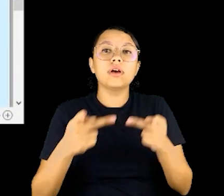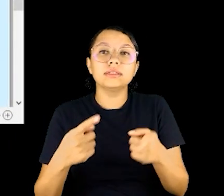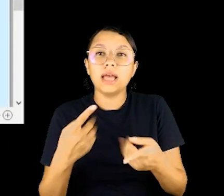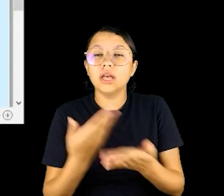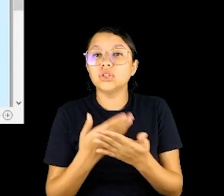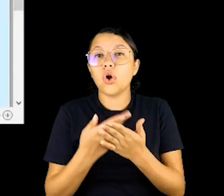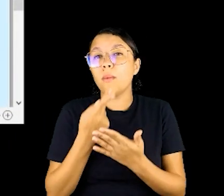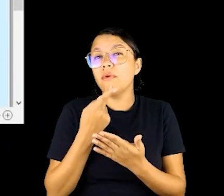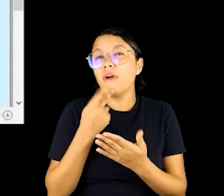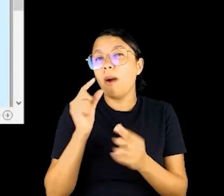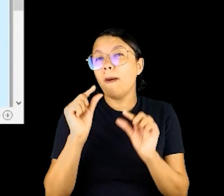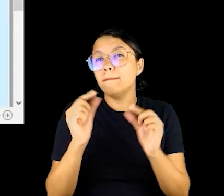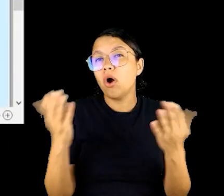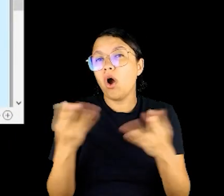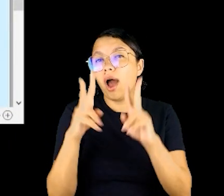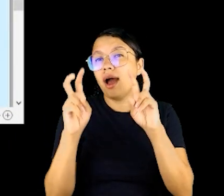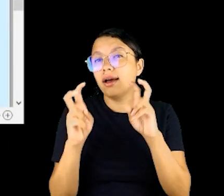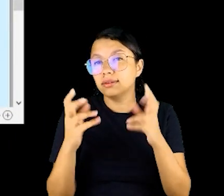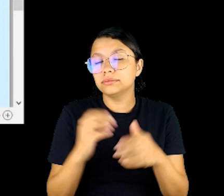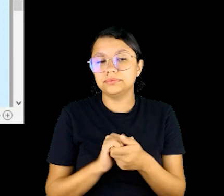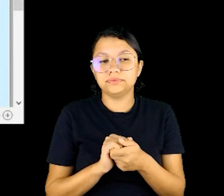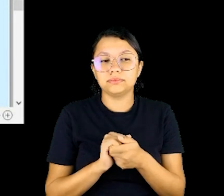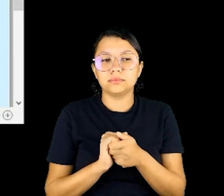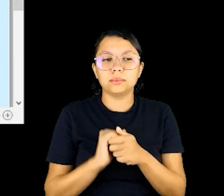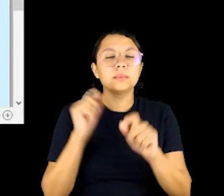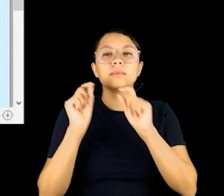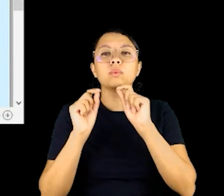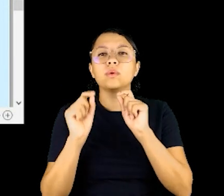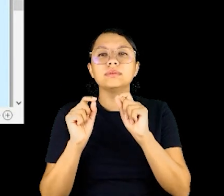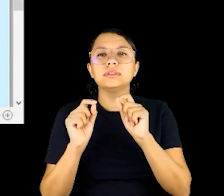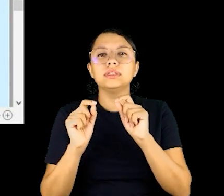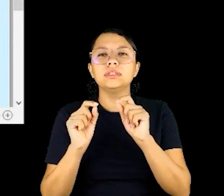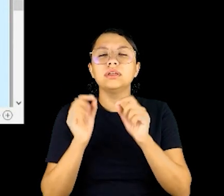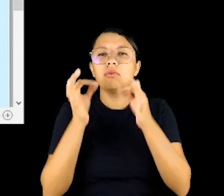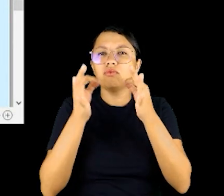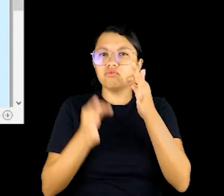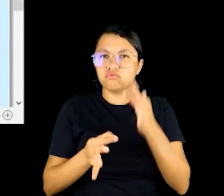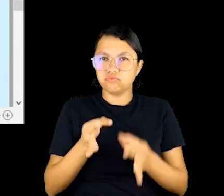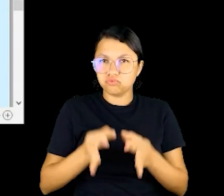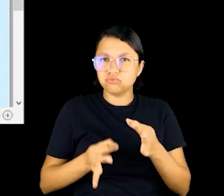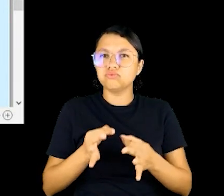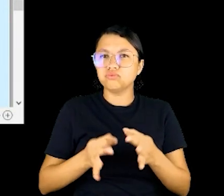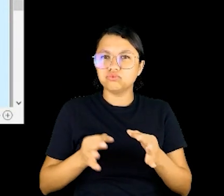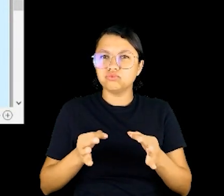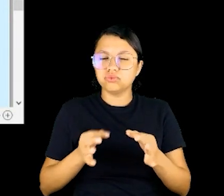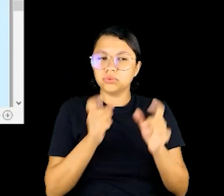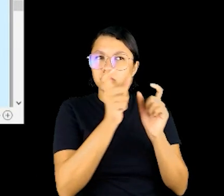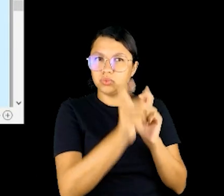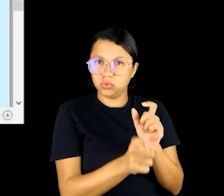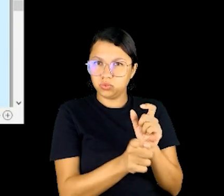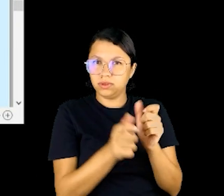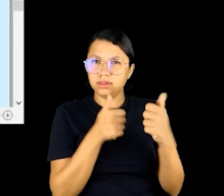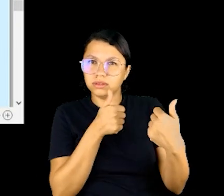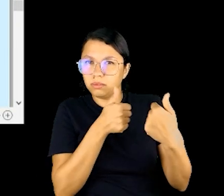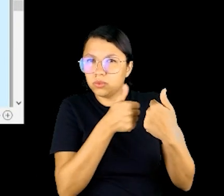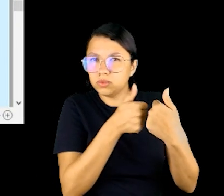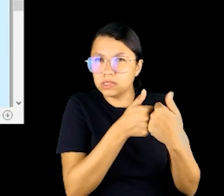poder ir visitar as escolas para falar um pouco desses temas, para eles conhecerem a figura de um juiz, poder se aproximar um pouco e